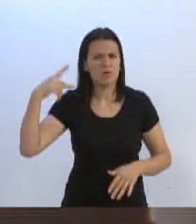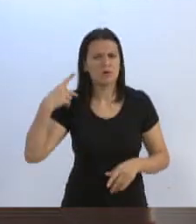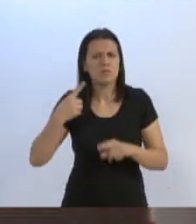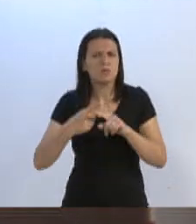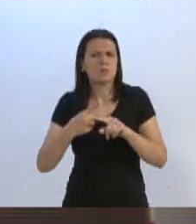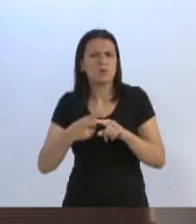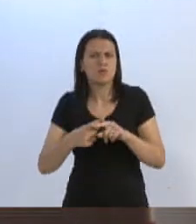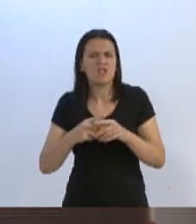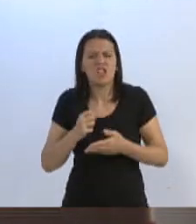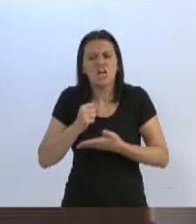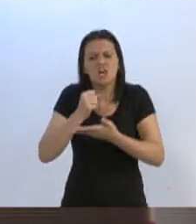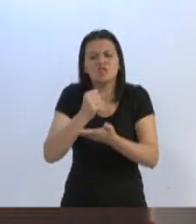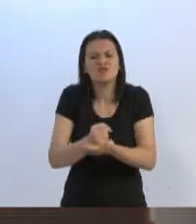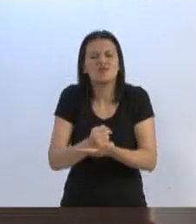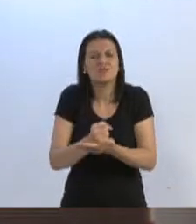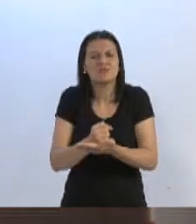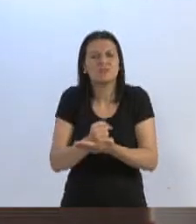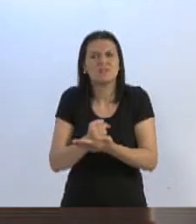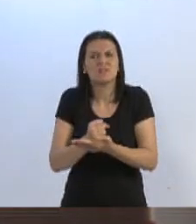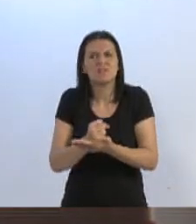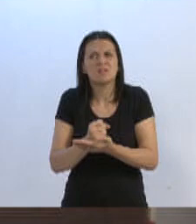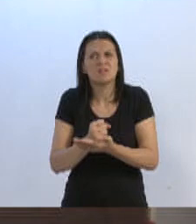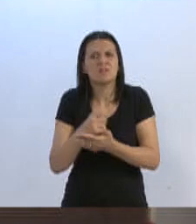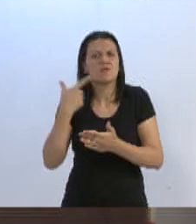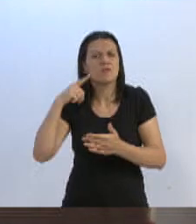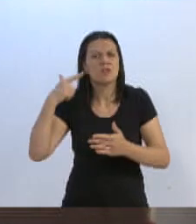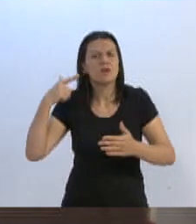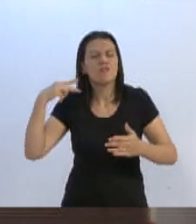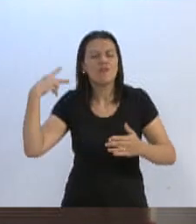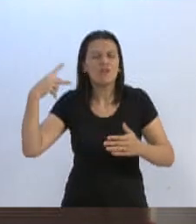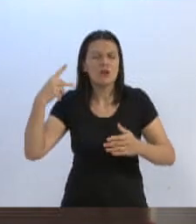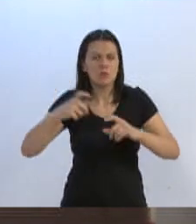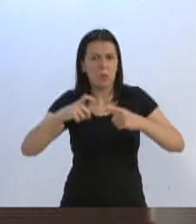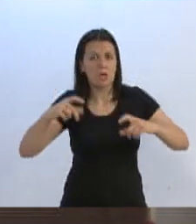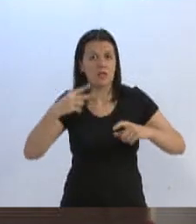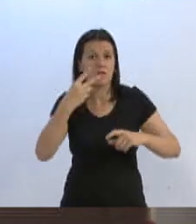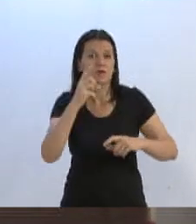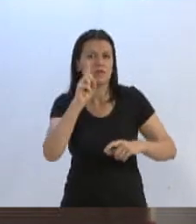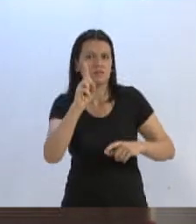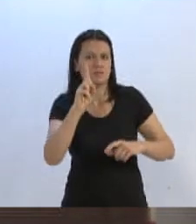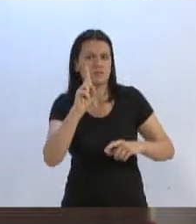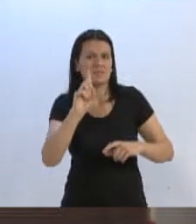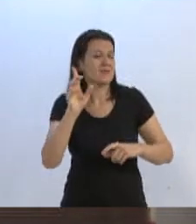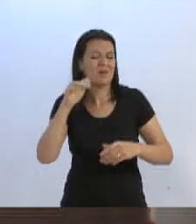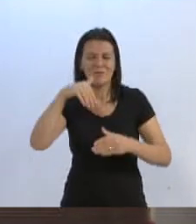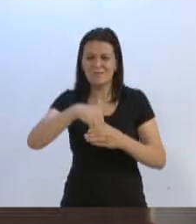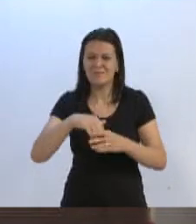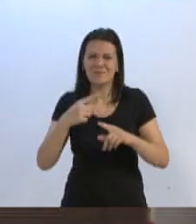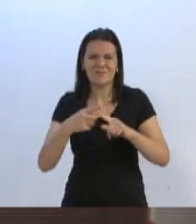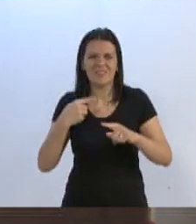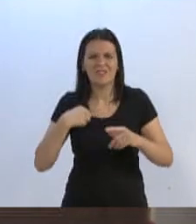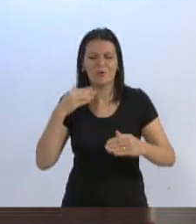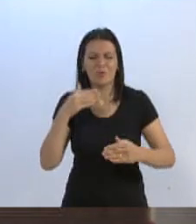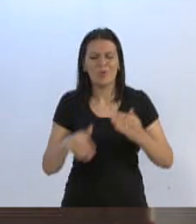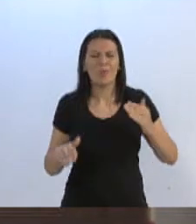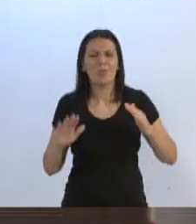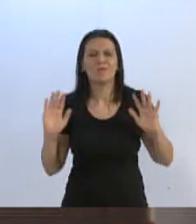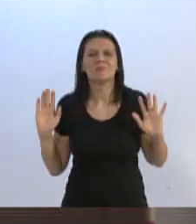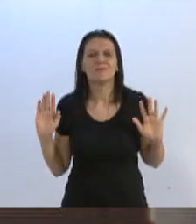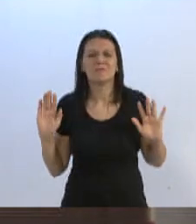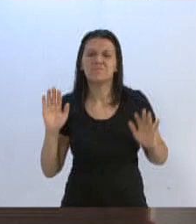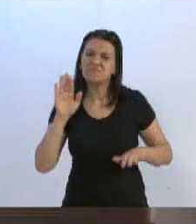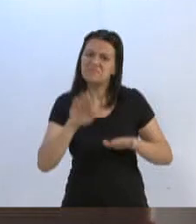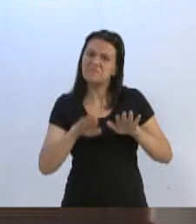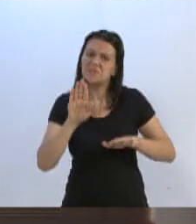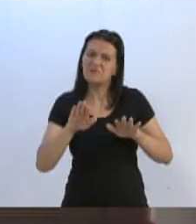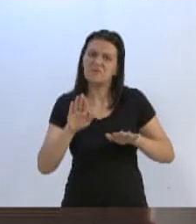ajudei a elevar para 21. Esse orgulho eu tenho. Não me elegi porque eu fui contra. Talvez não